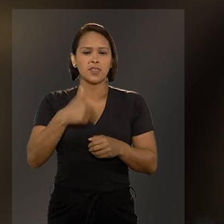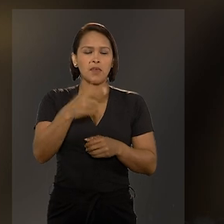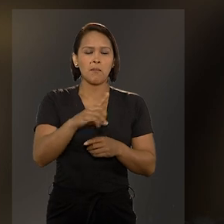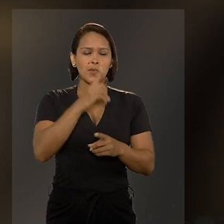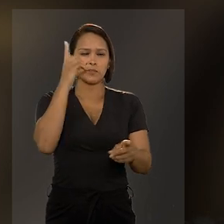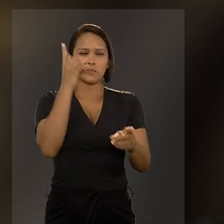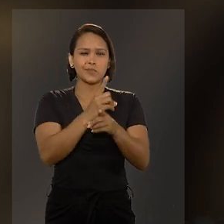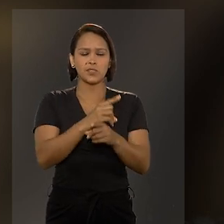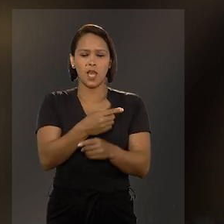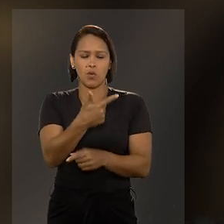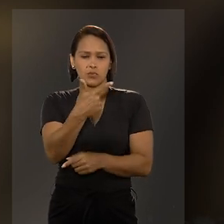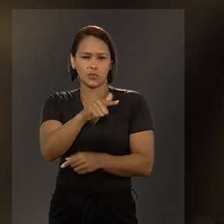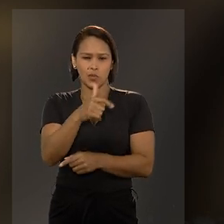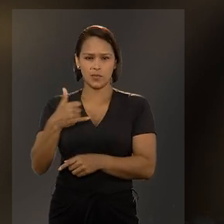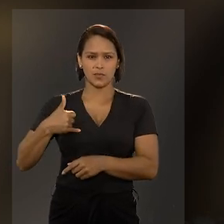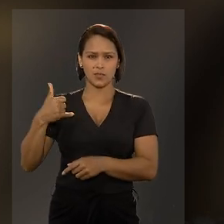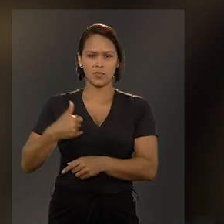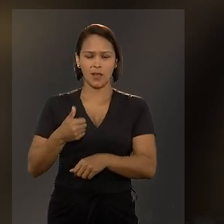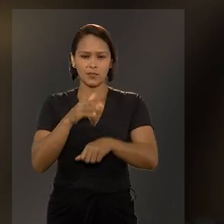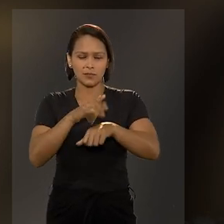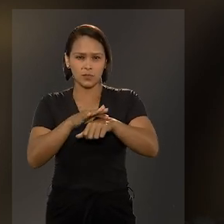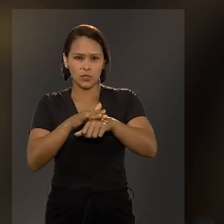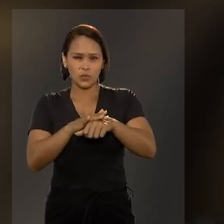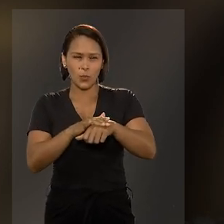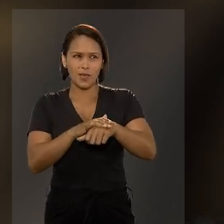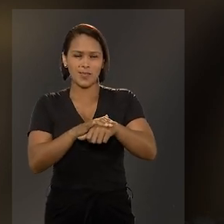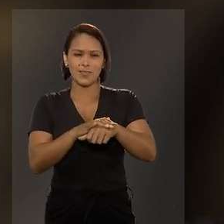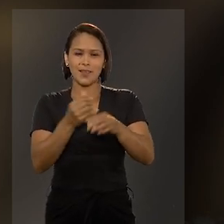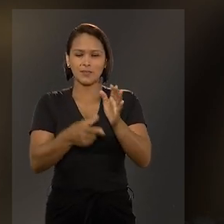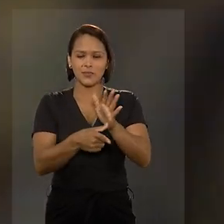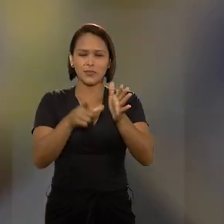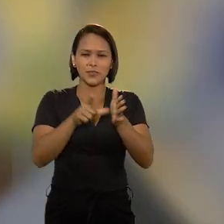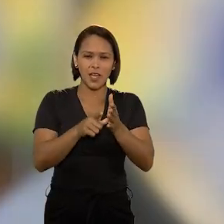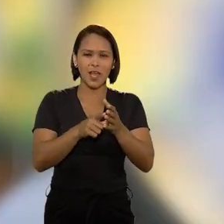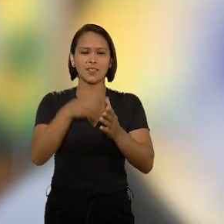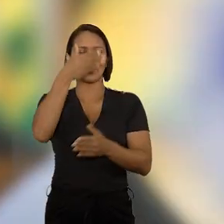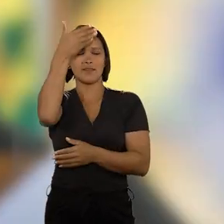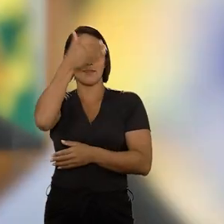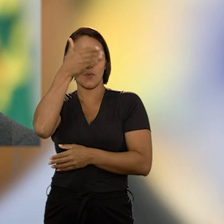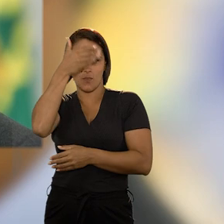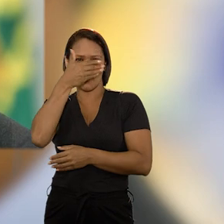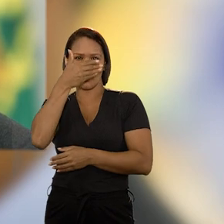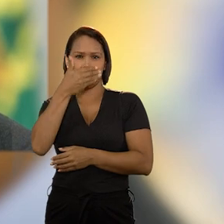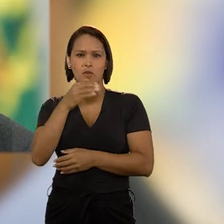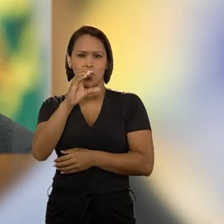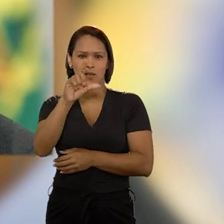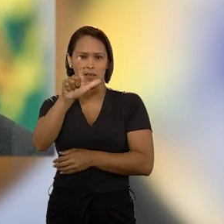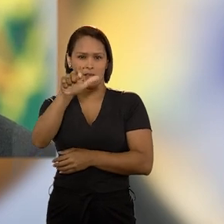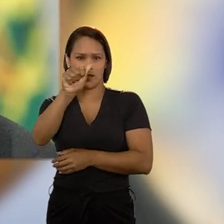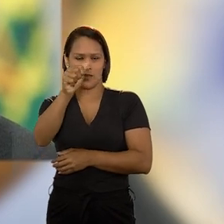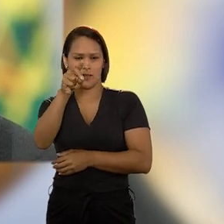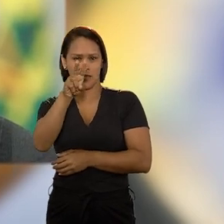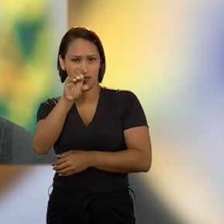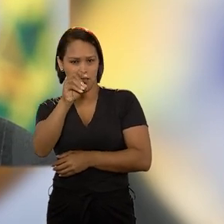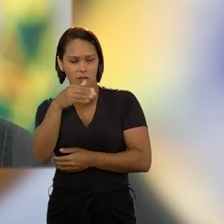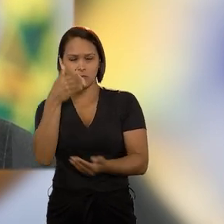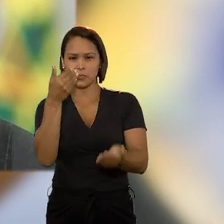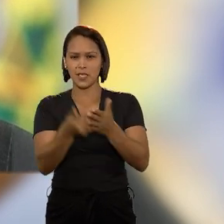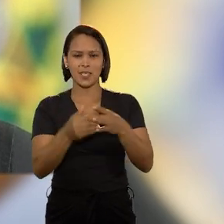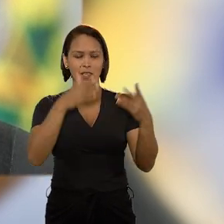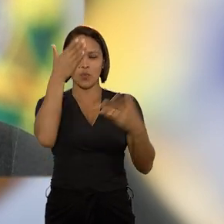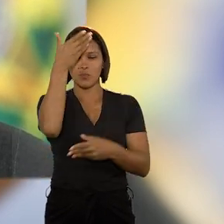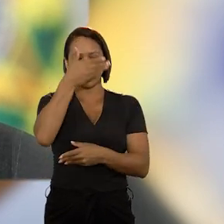Depois de descobrir, aos dois anos de idade, uma doença autoimune e degenerativa na retina, Cláudio perdeu